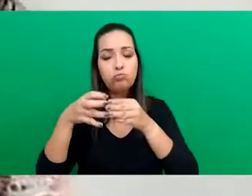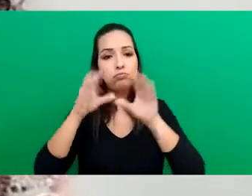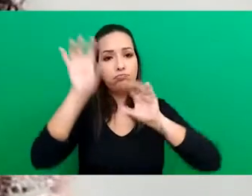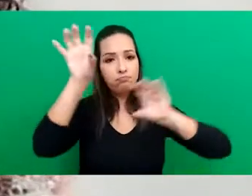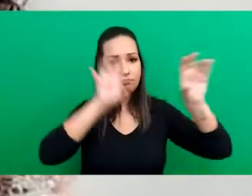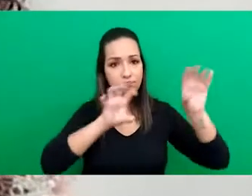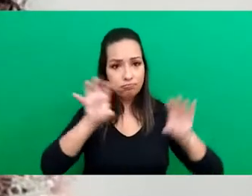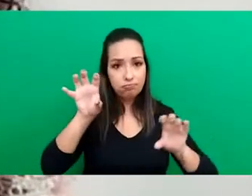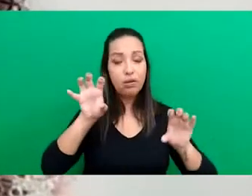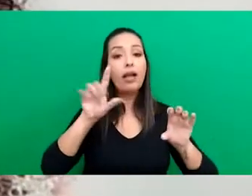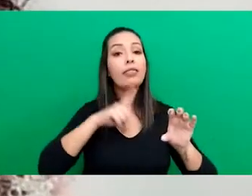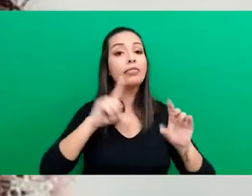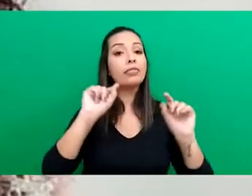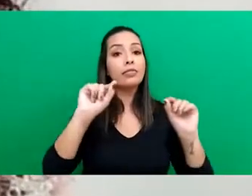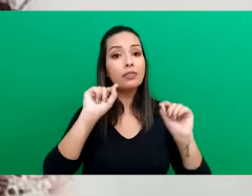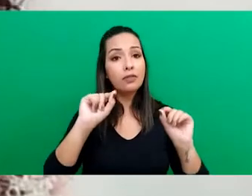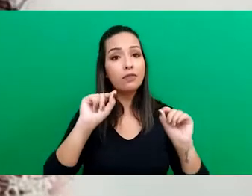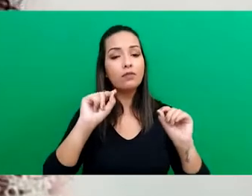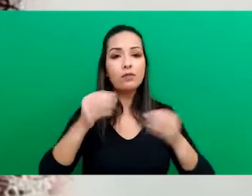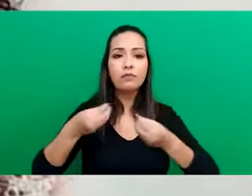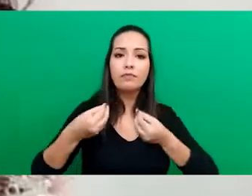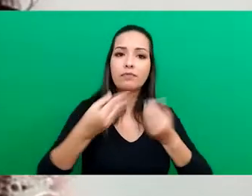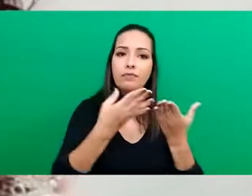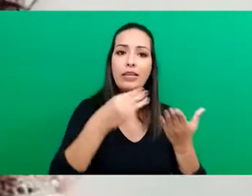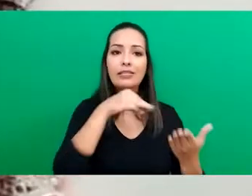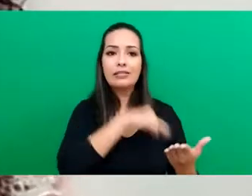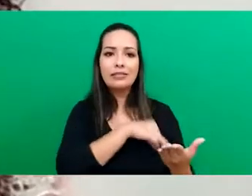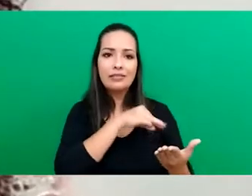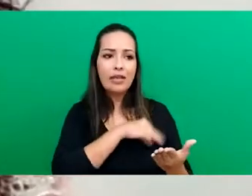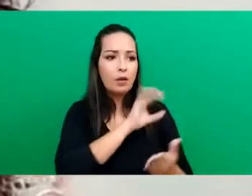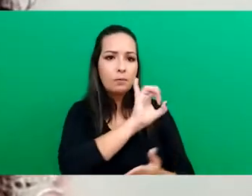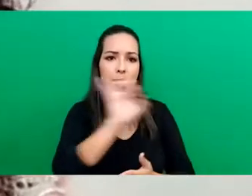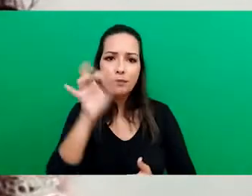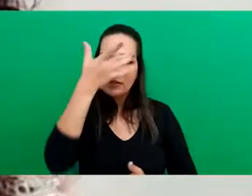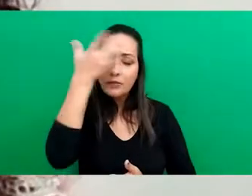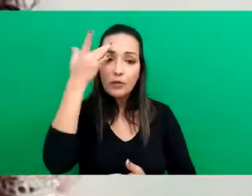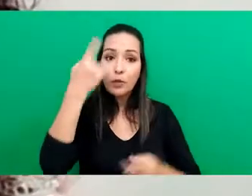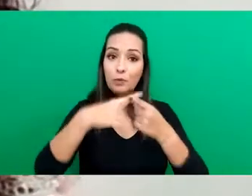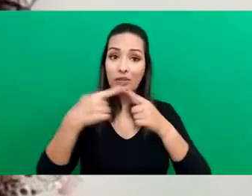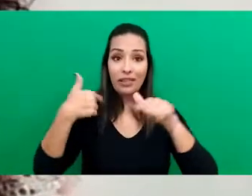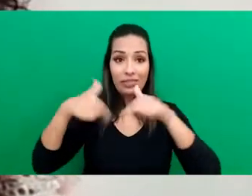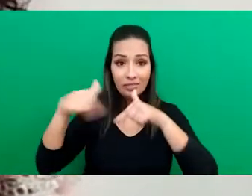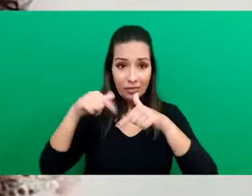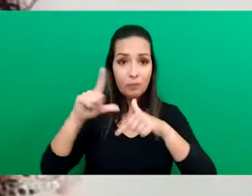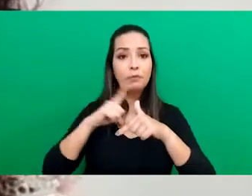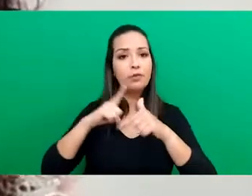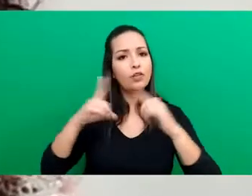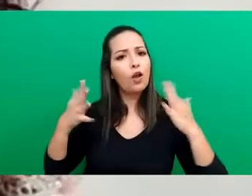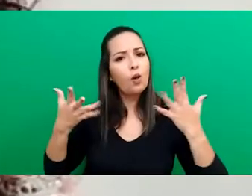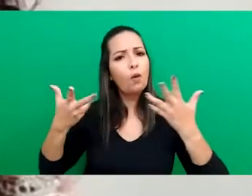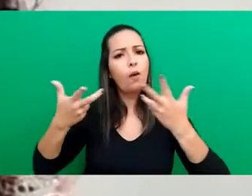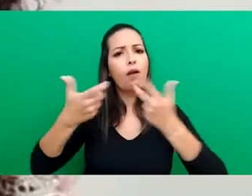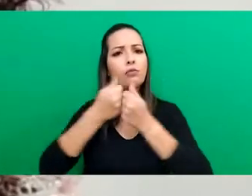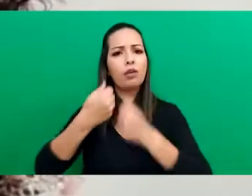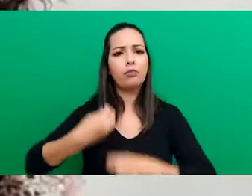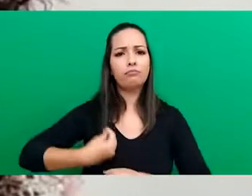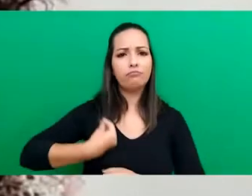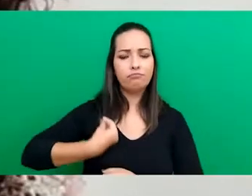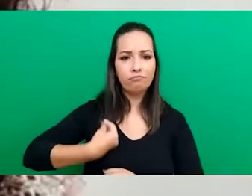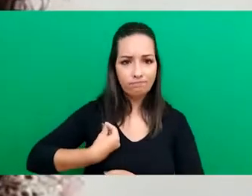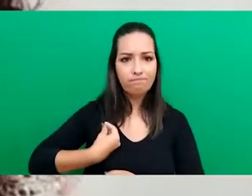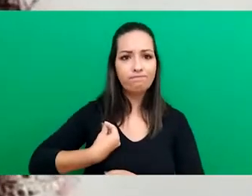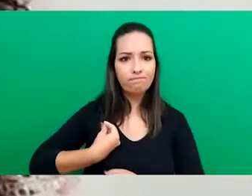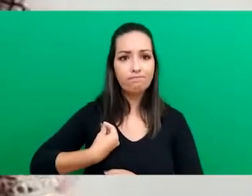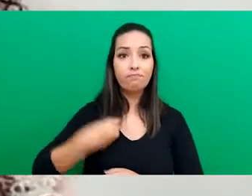oportunizar uma geração de renda aos seus envolvidos, pois o trabalho possibilita a qualidade de vida e o empoderamento